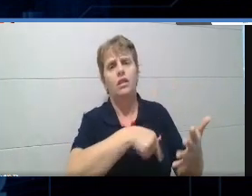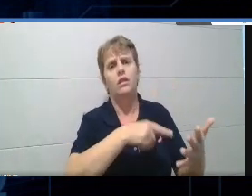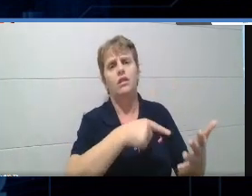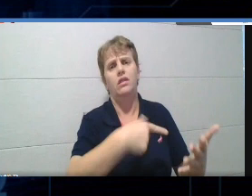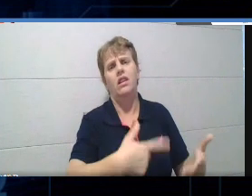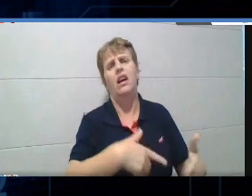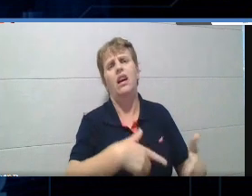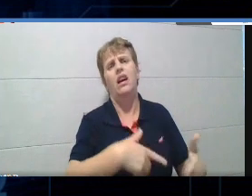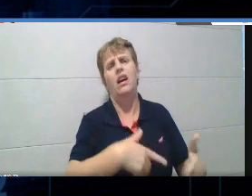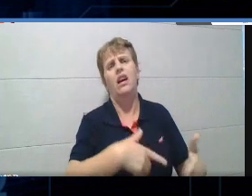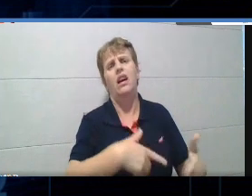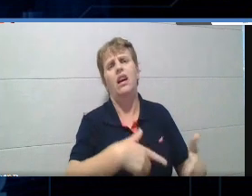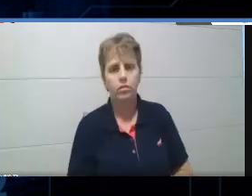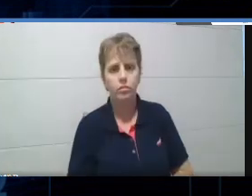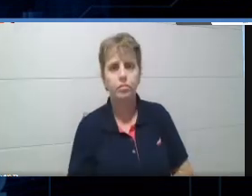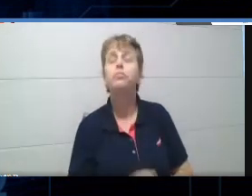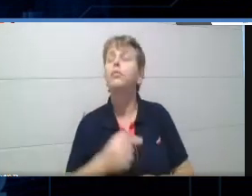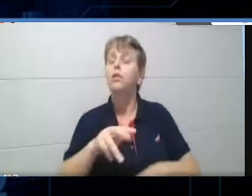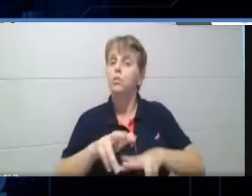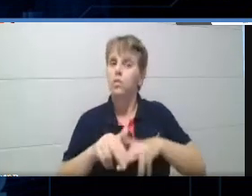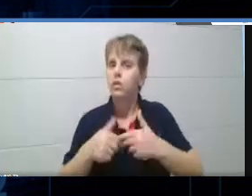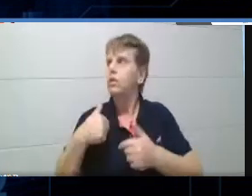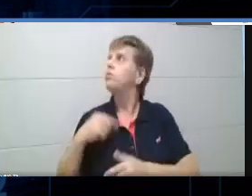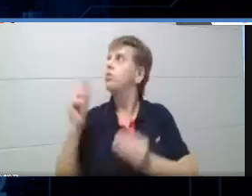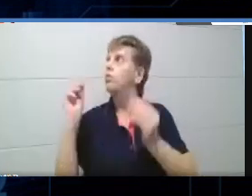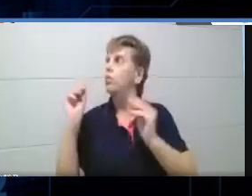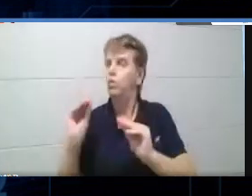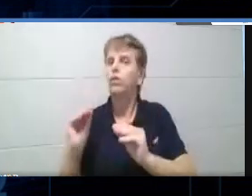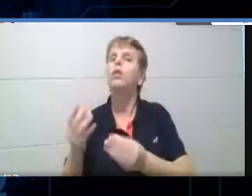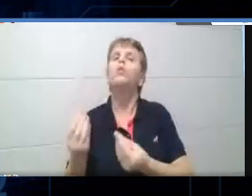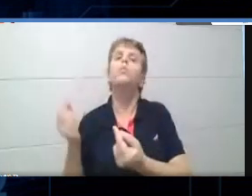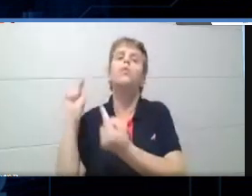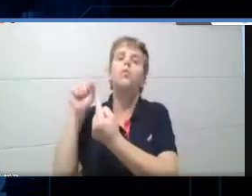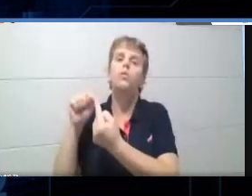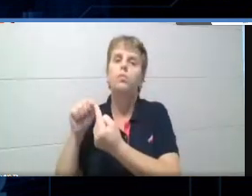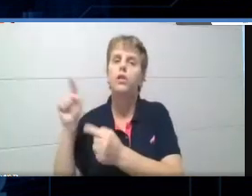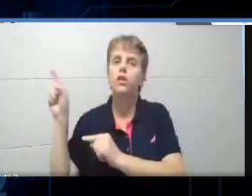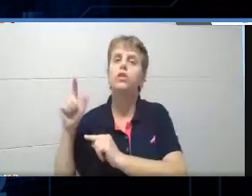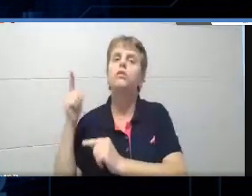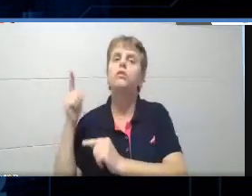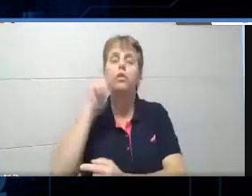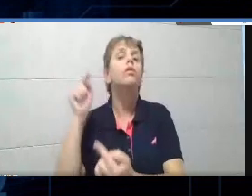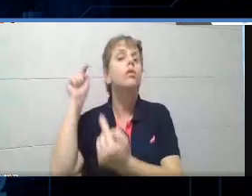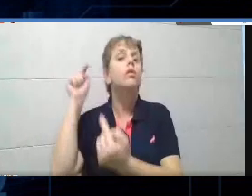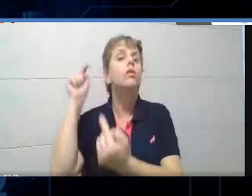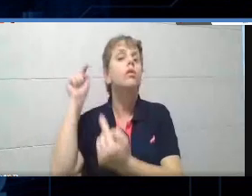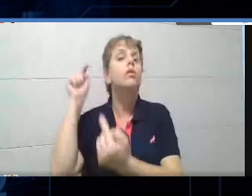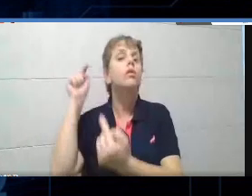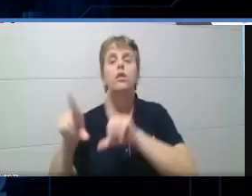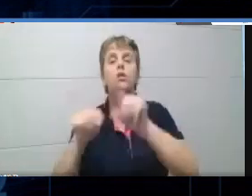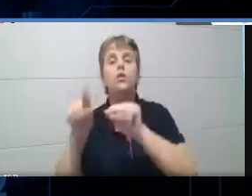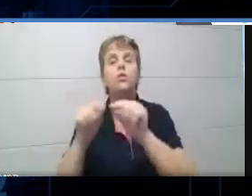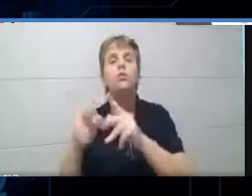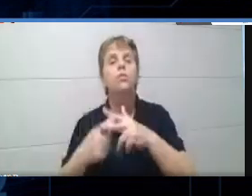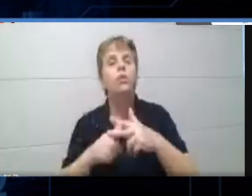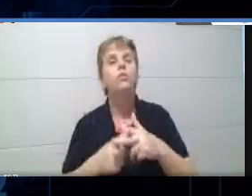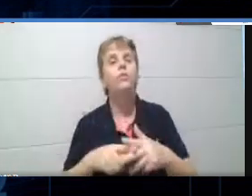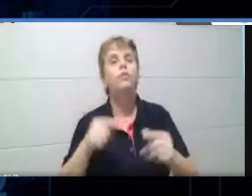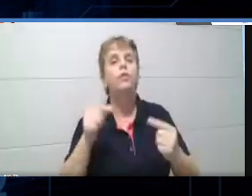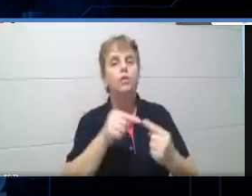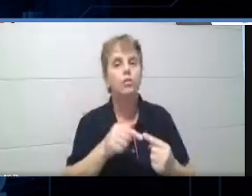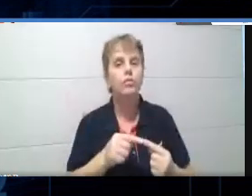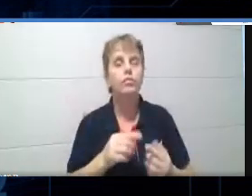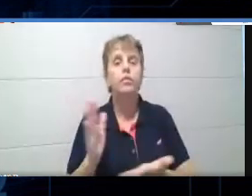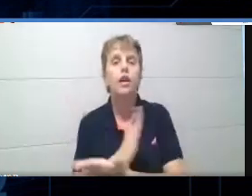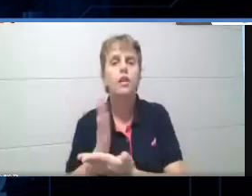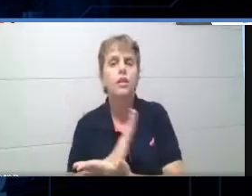então aqui eu destaquei como objetivos a serem alcançados, escolhas das ferramentas adequadas, porque às vezes você tem ali um assunto muito